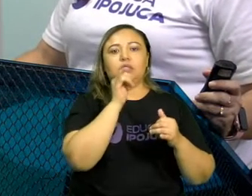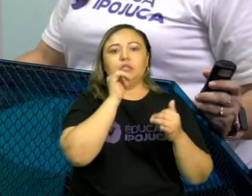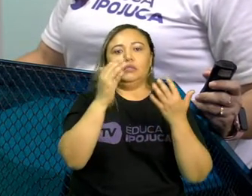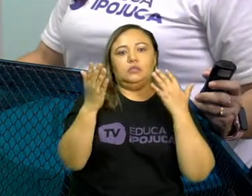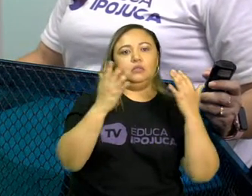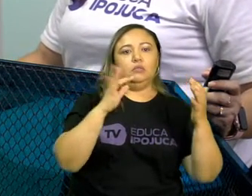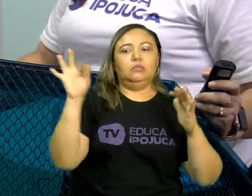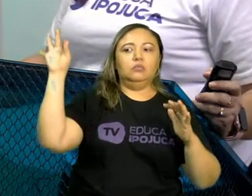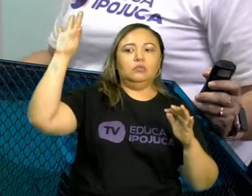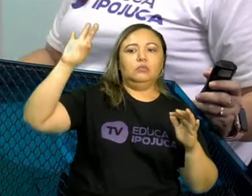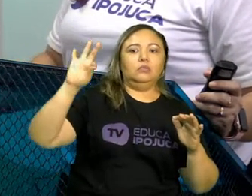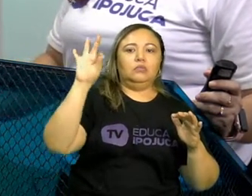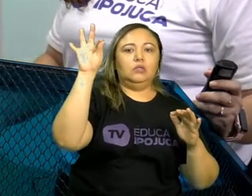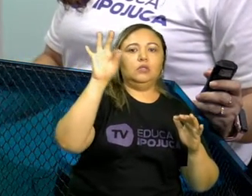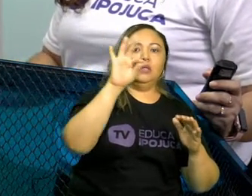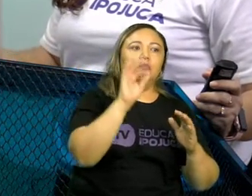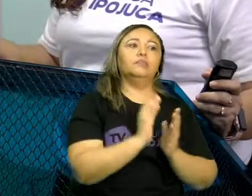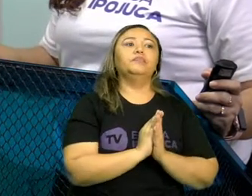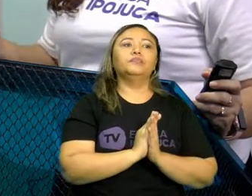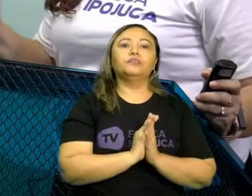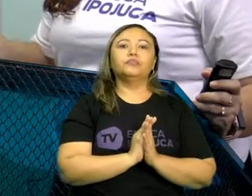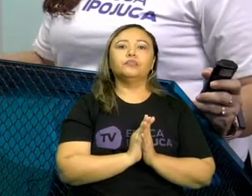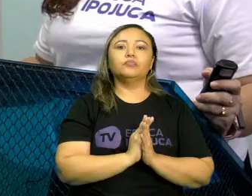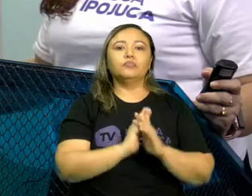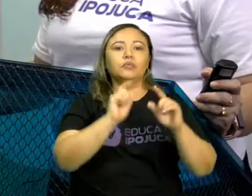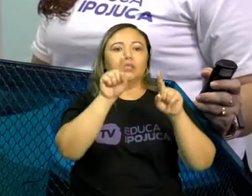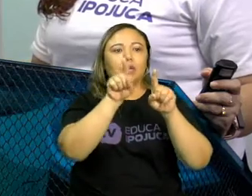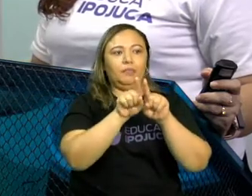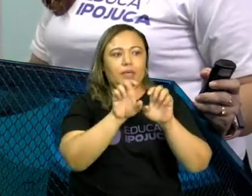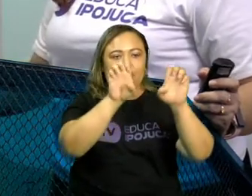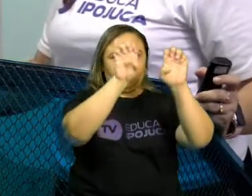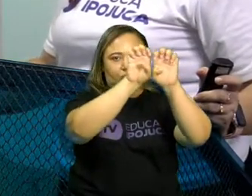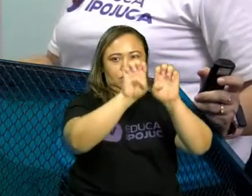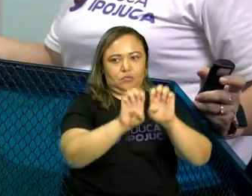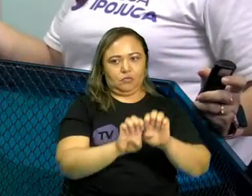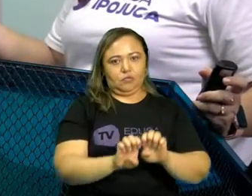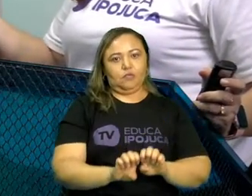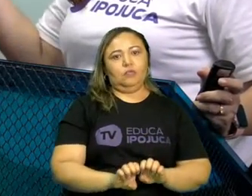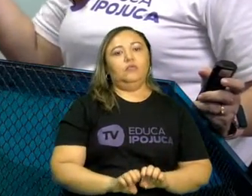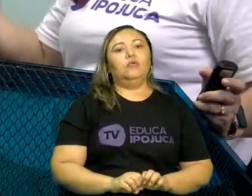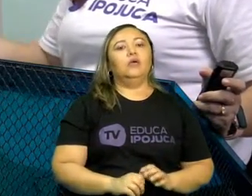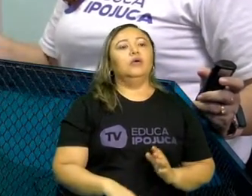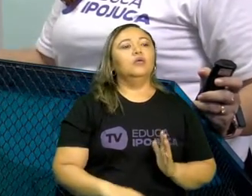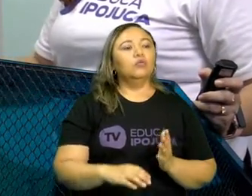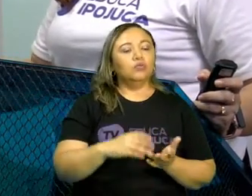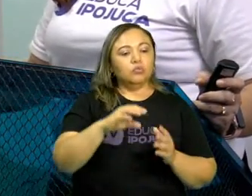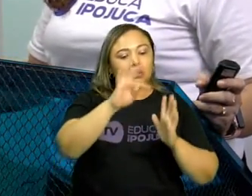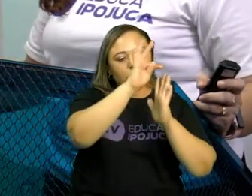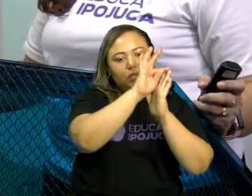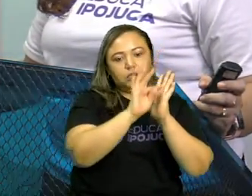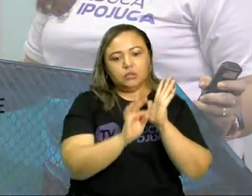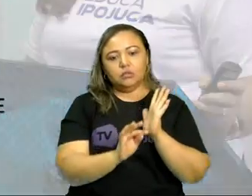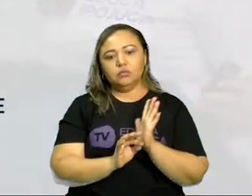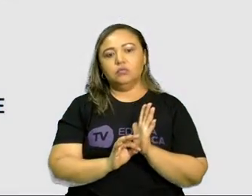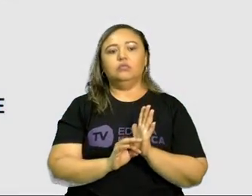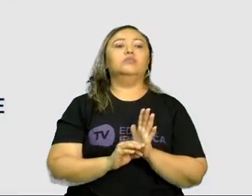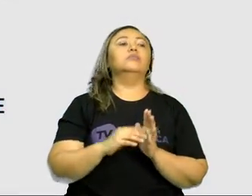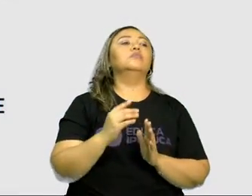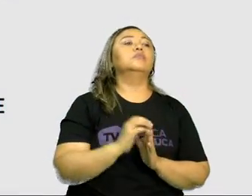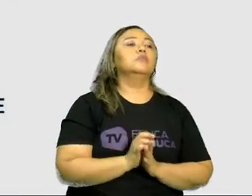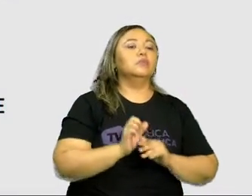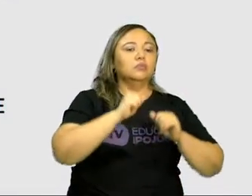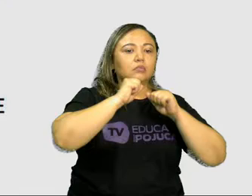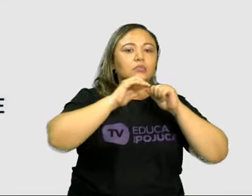Nós estamos vendo a estrutura do texto de divulgação científica. Então, a gente estudou a primeira parte, que foi a introdução,